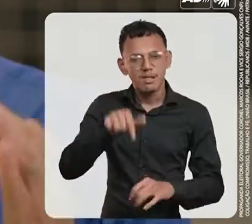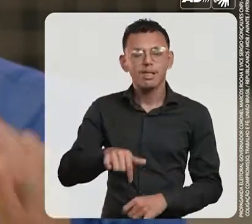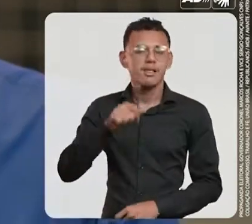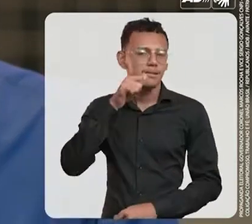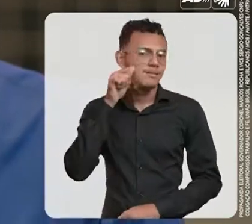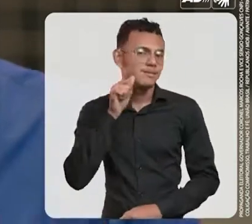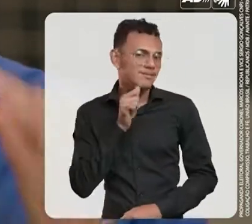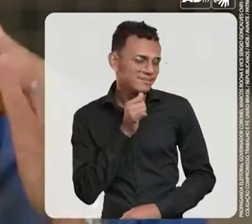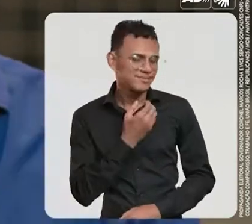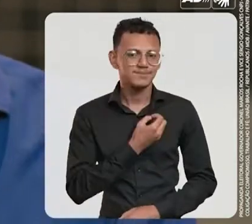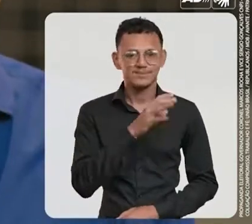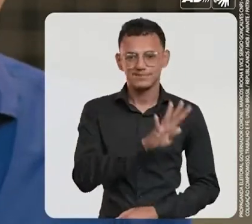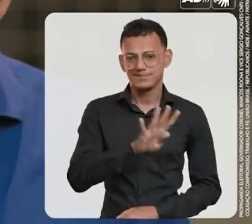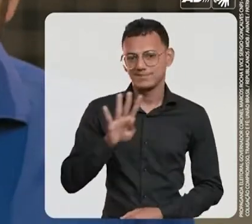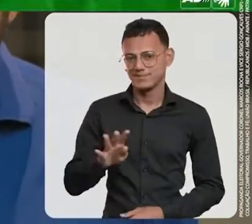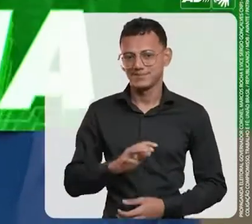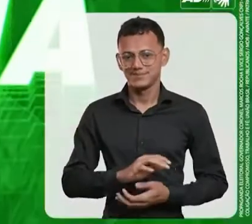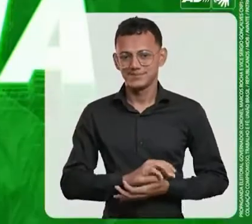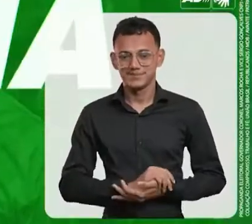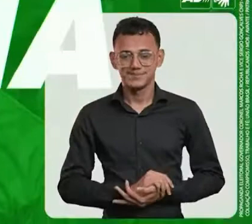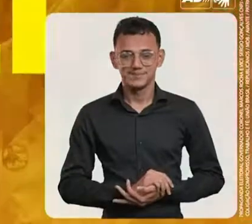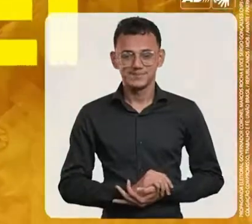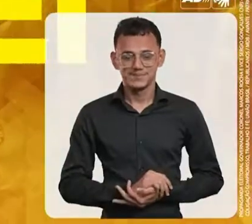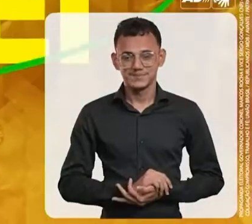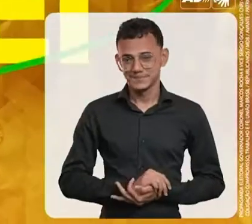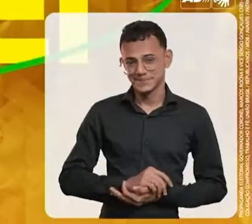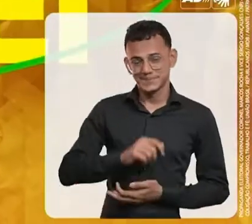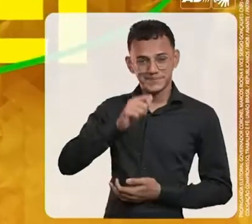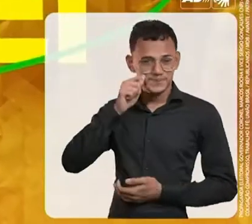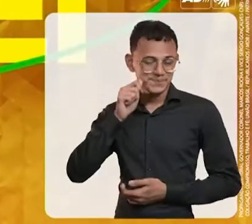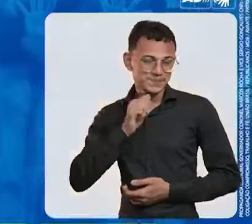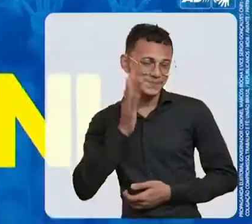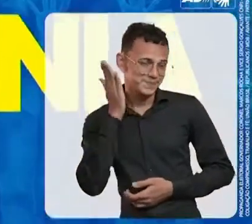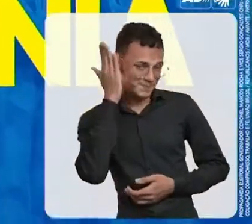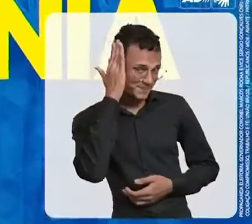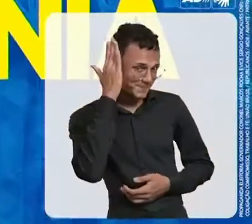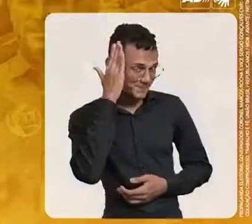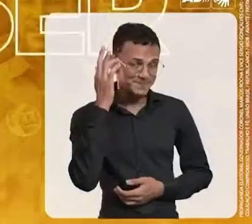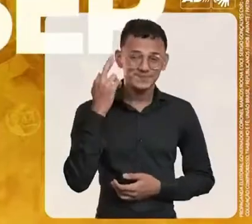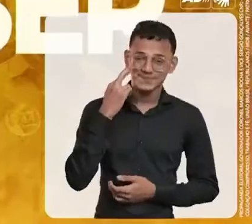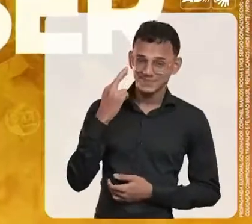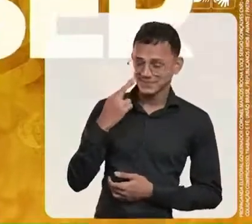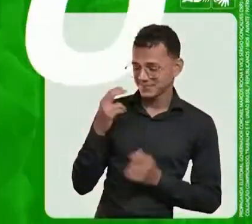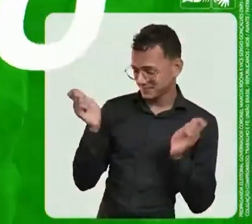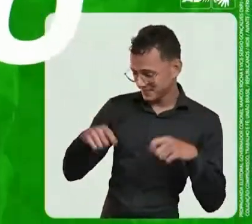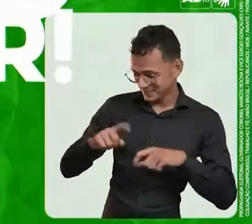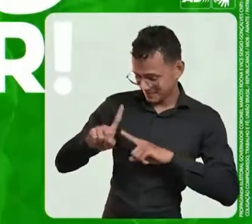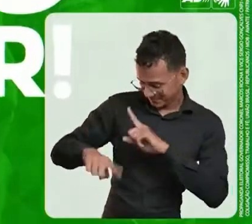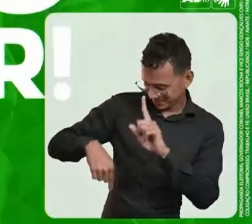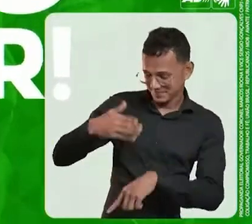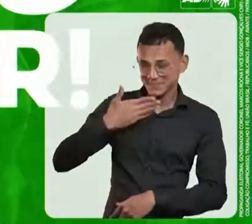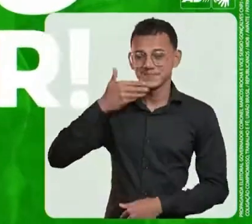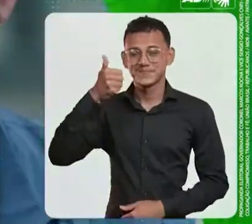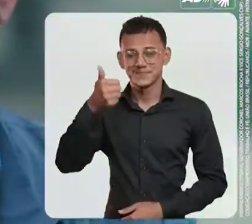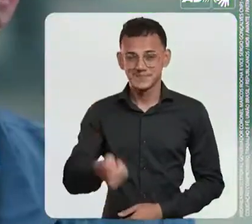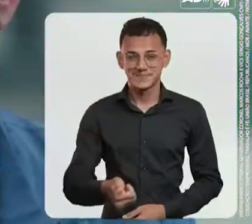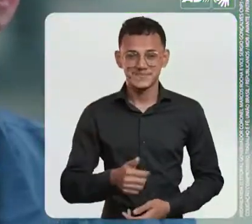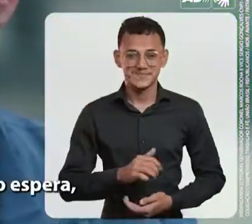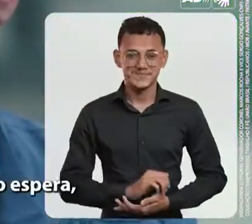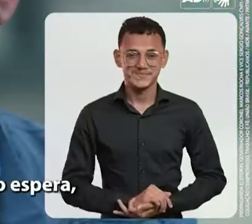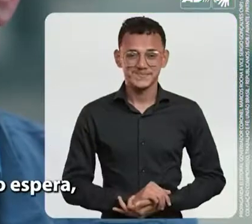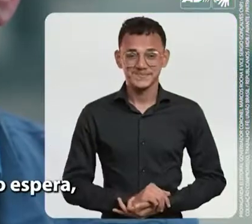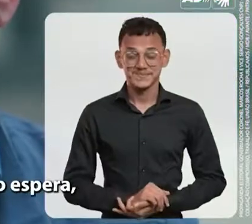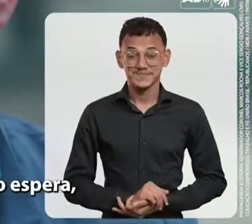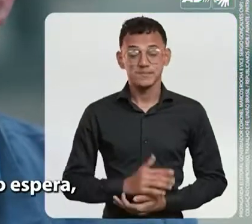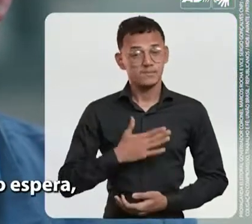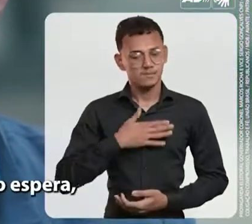Marcos Rocha 44. Com Rocha eu sei que Rondônia pode ser muito melhor. Pra mim,